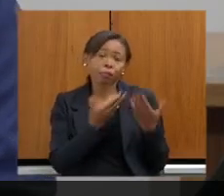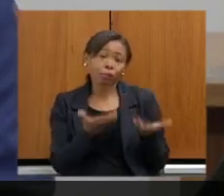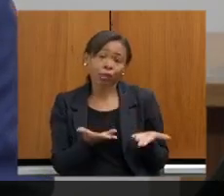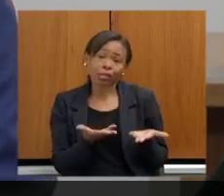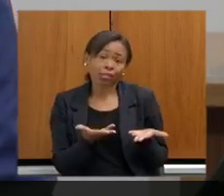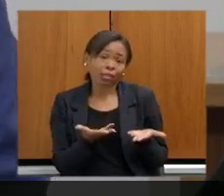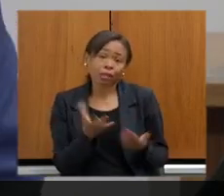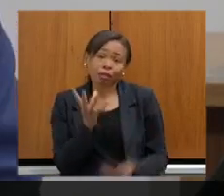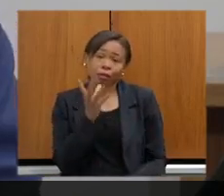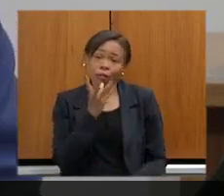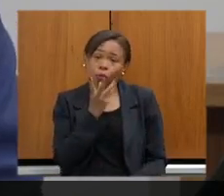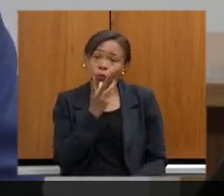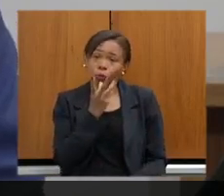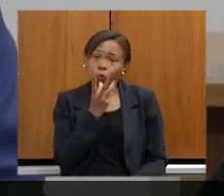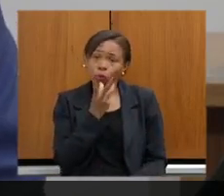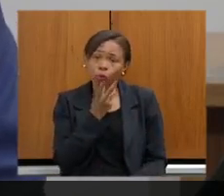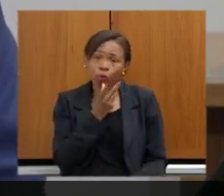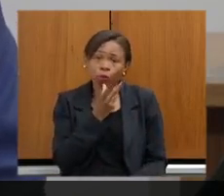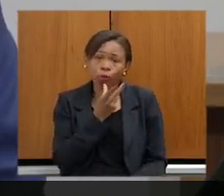morosidade.